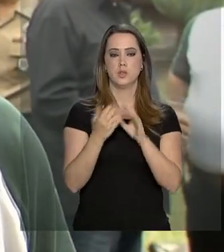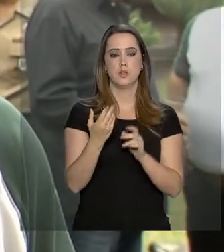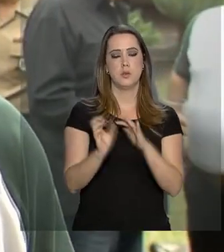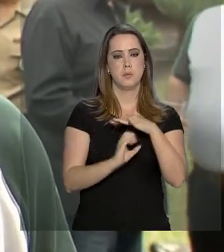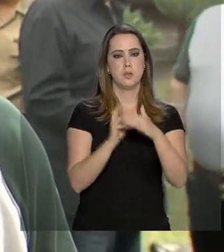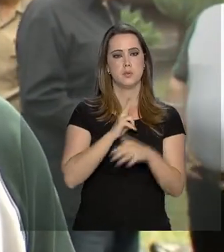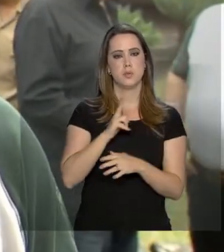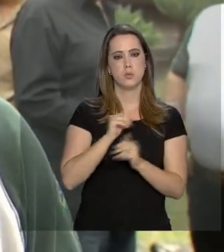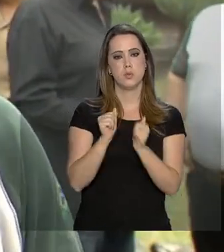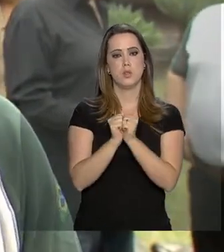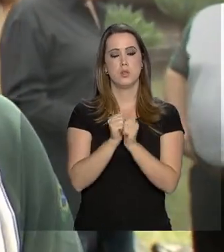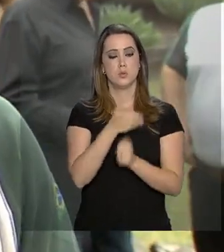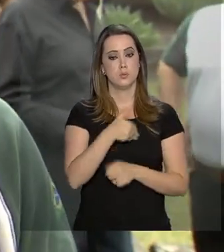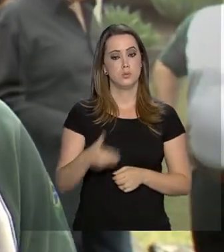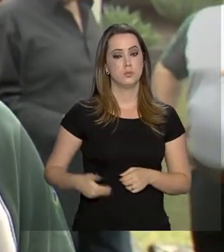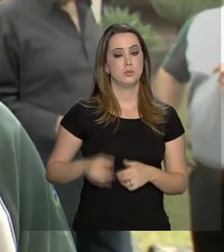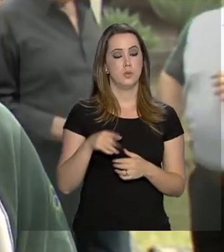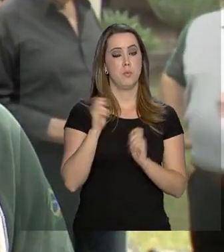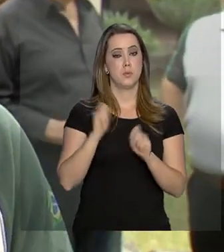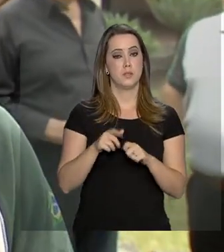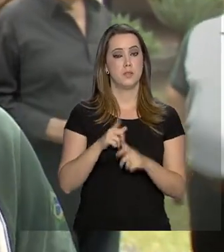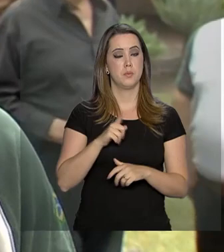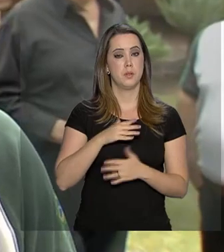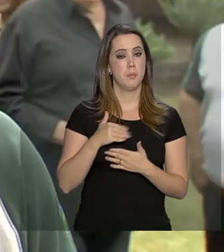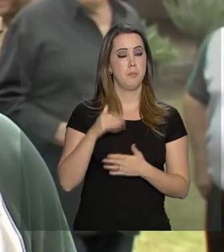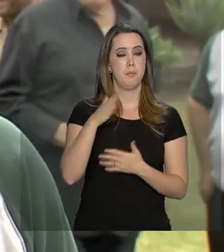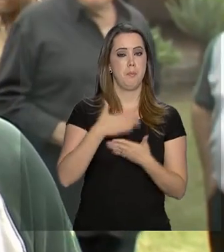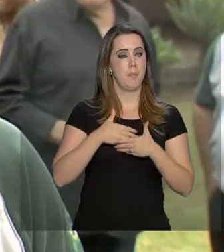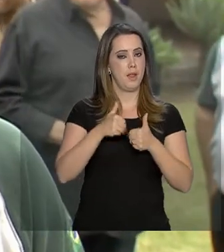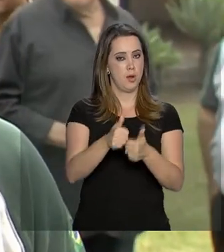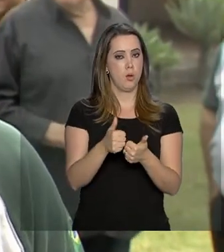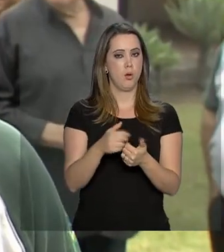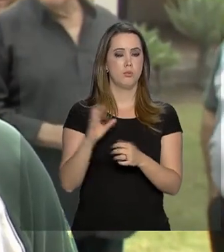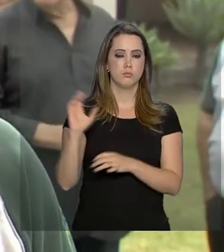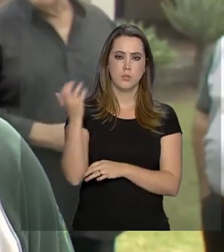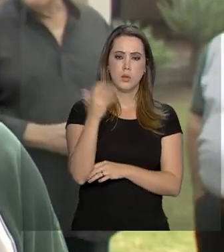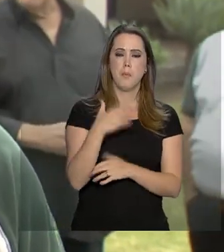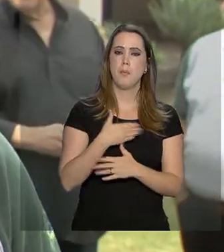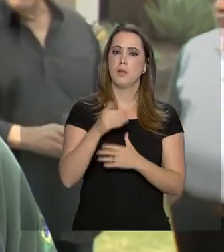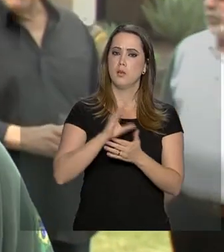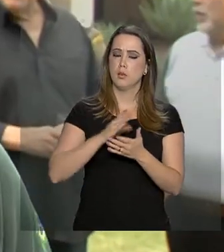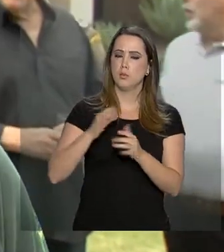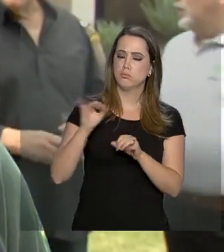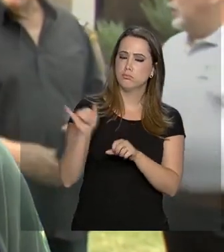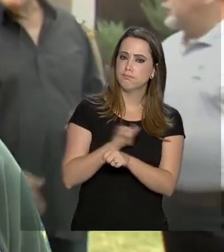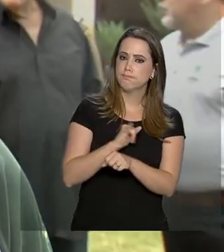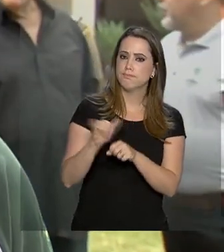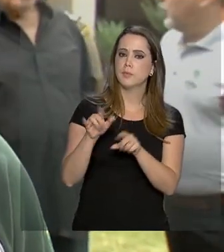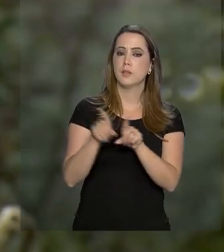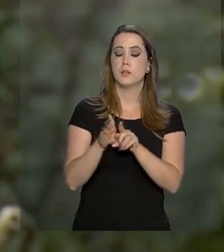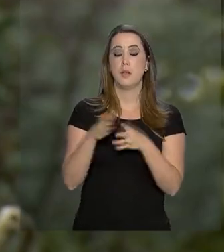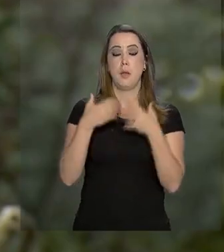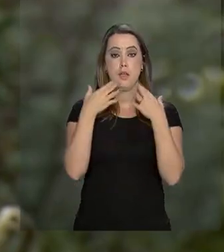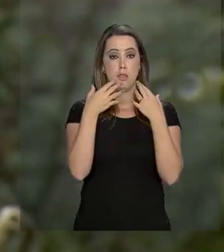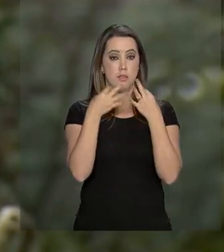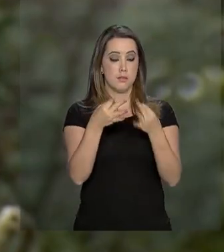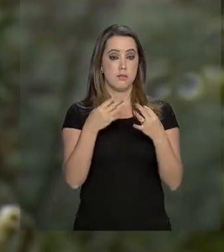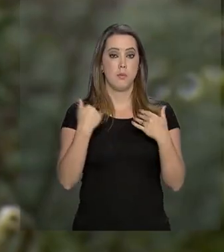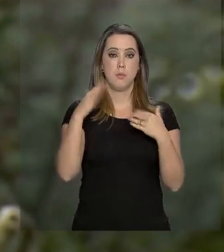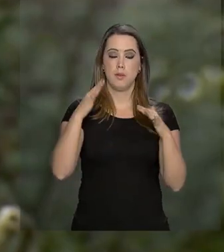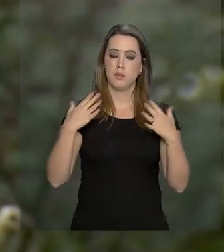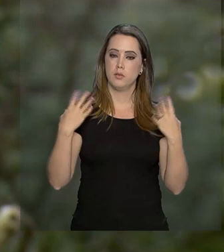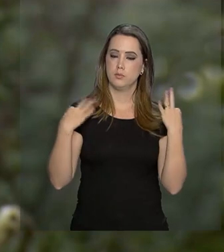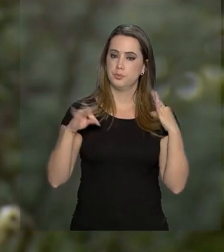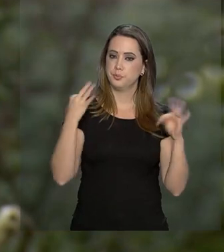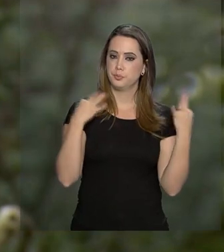público e o privado para que nós possamos ter melhores condições, melhores estruturas e mais atratividade para o turismo. A vinda da